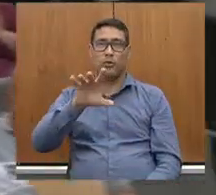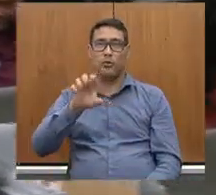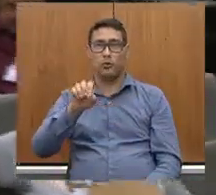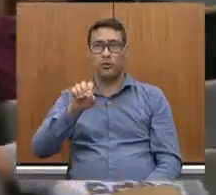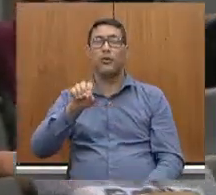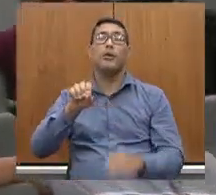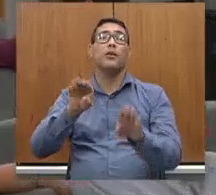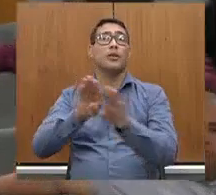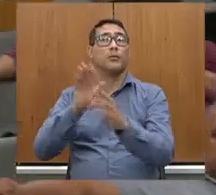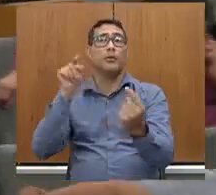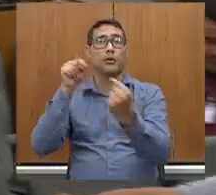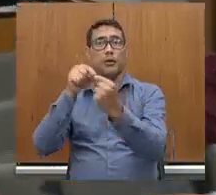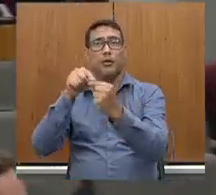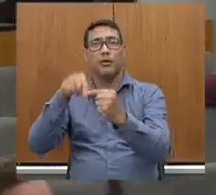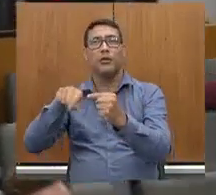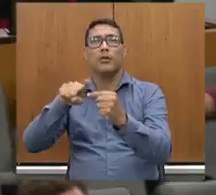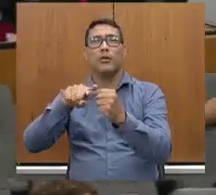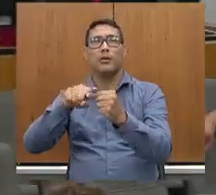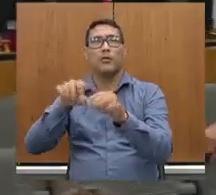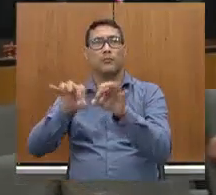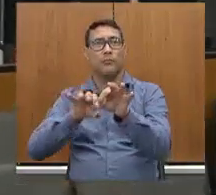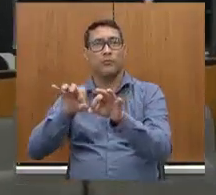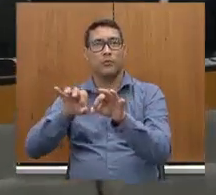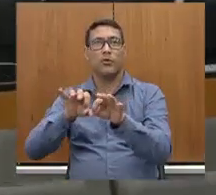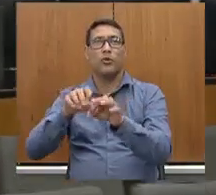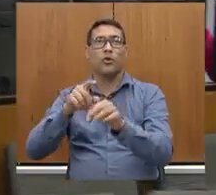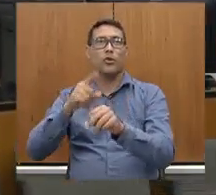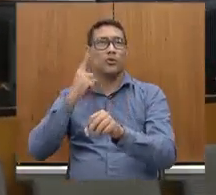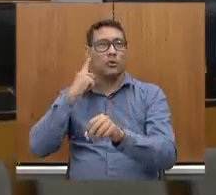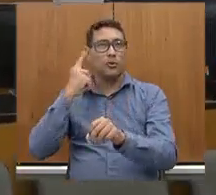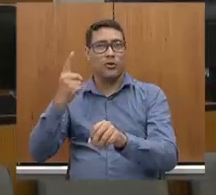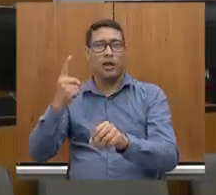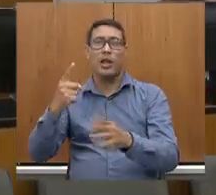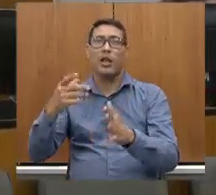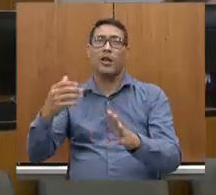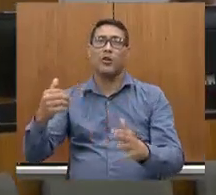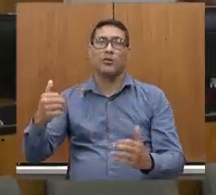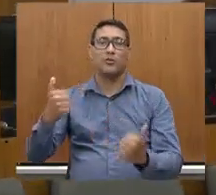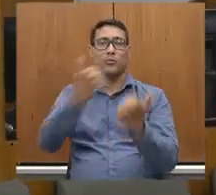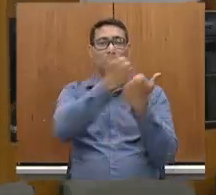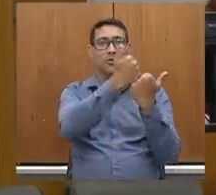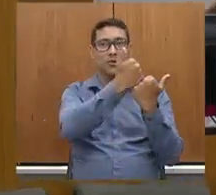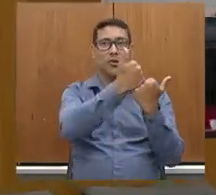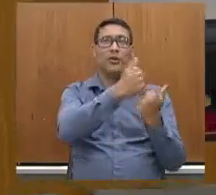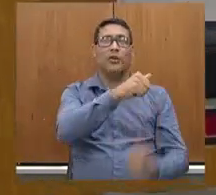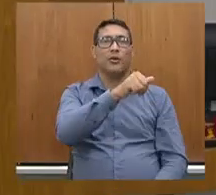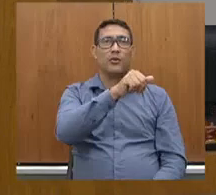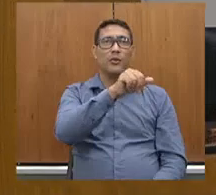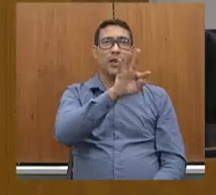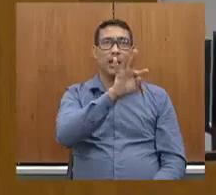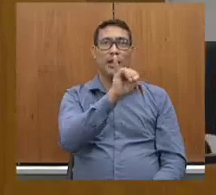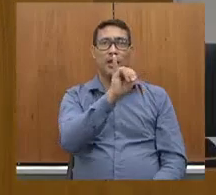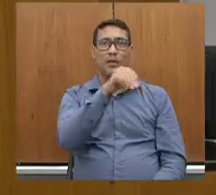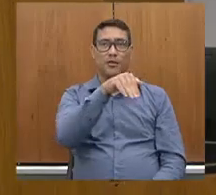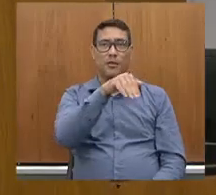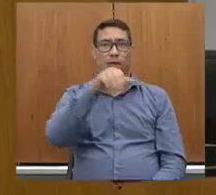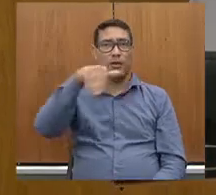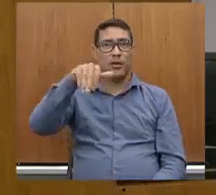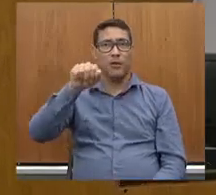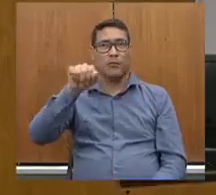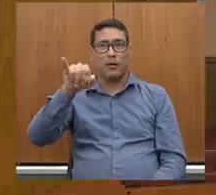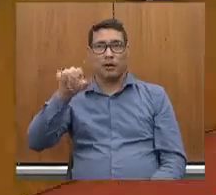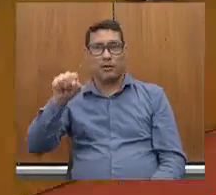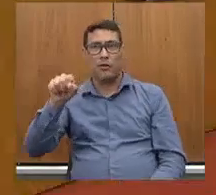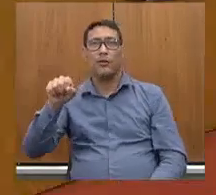Carlos substituiu aquela fera, Tim Maia. Tim Maia já foi, deve estar aí cantando por aí. Está